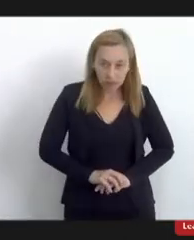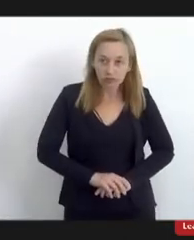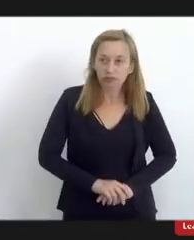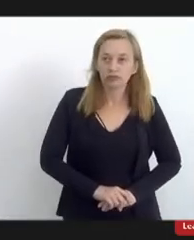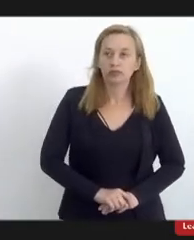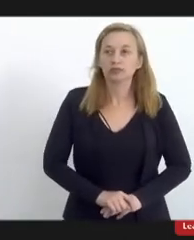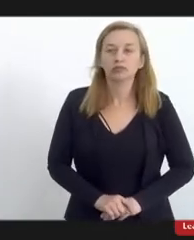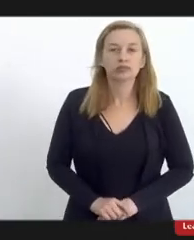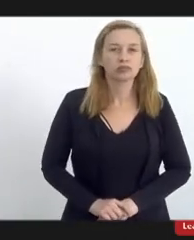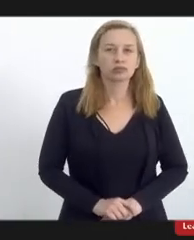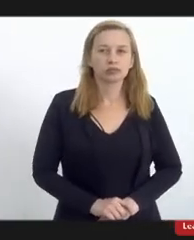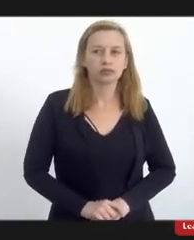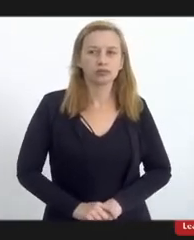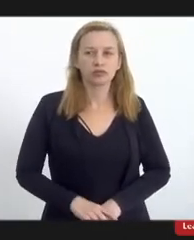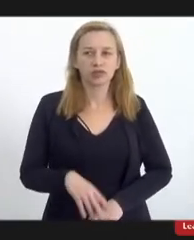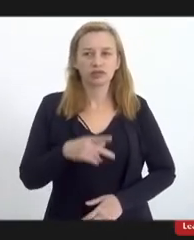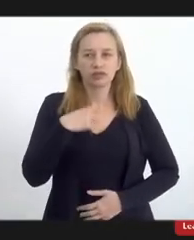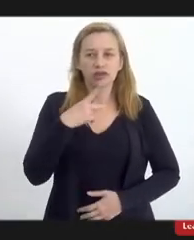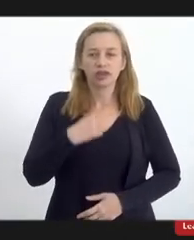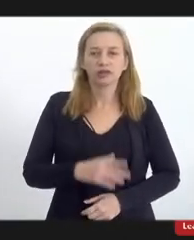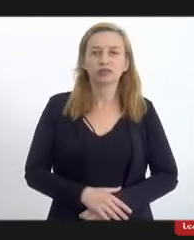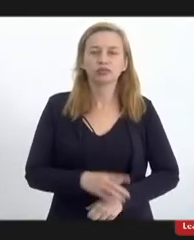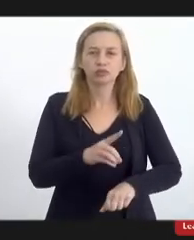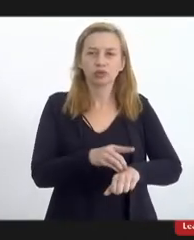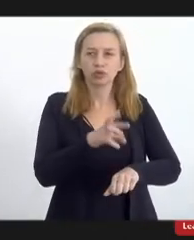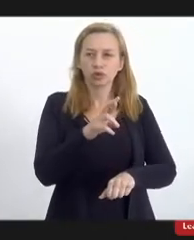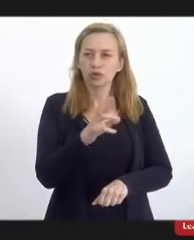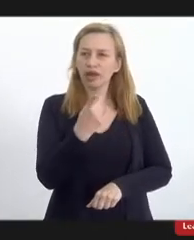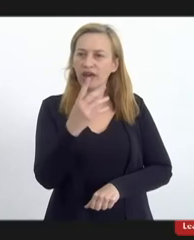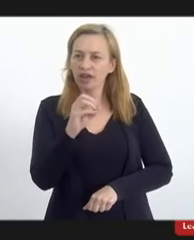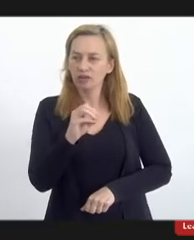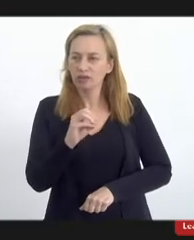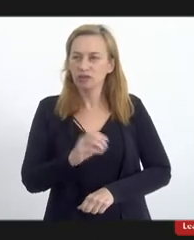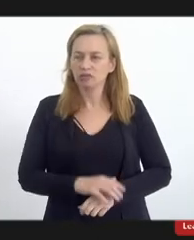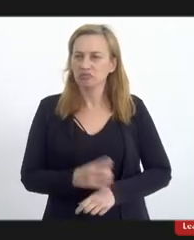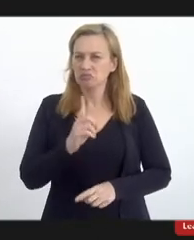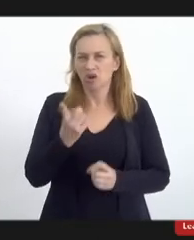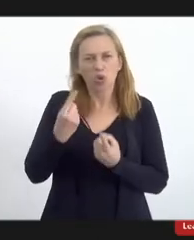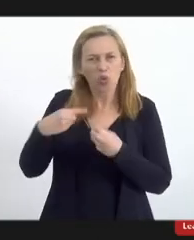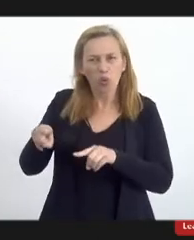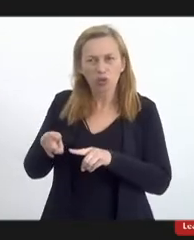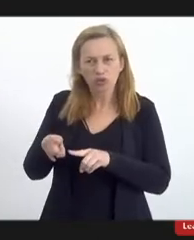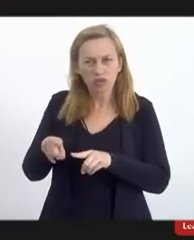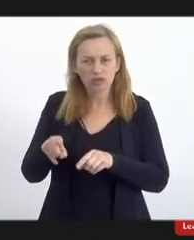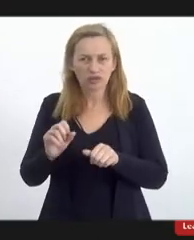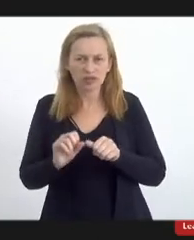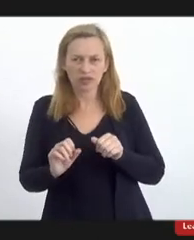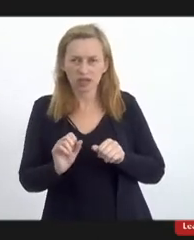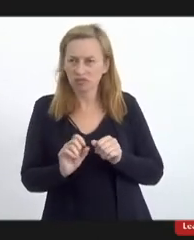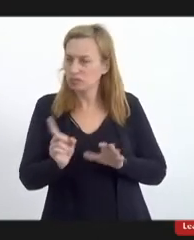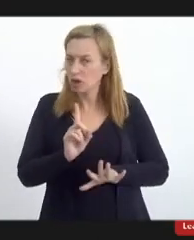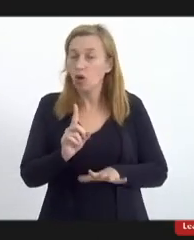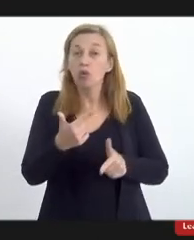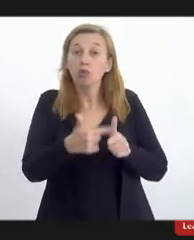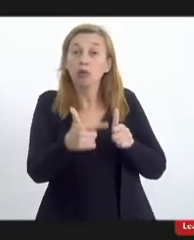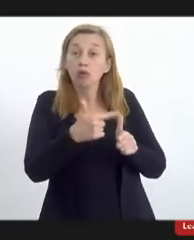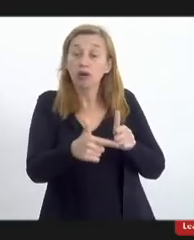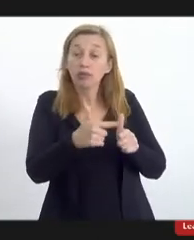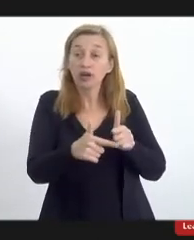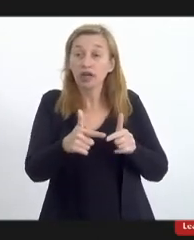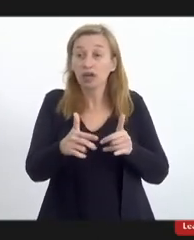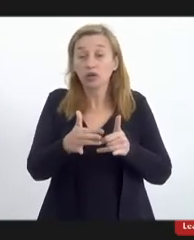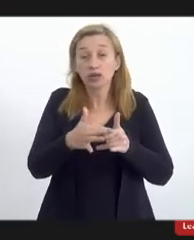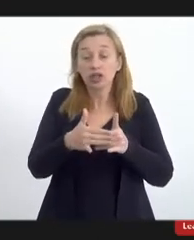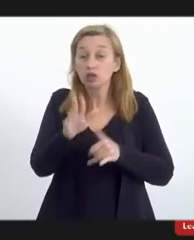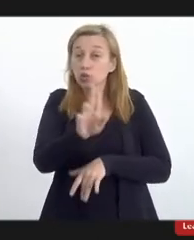aí você vai dizer o seguinte, aí como diz o doutor Hédio, ninguém é contra fazer proselitismo religioso, o problema é que os canais são